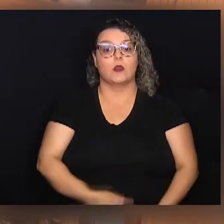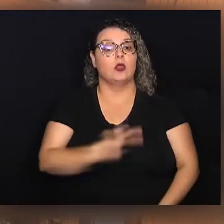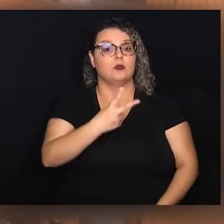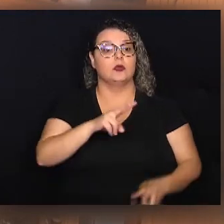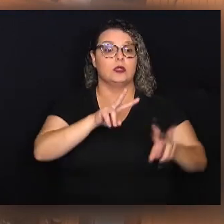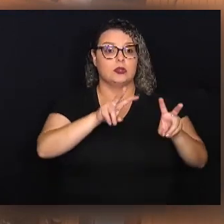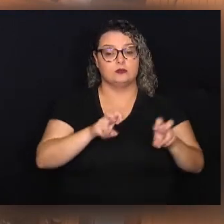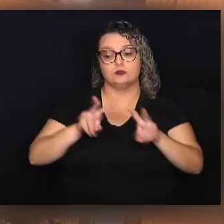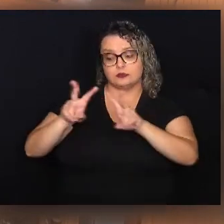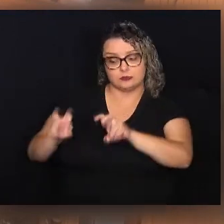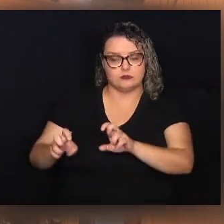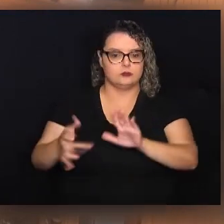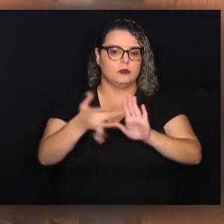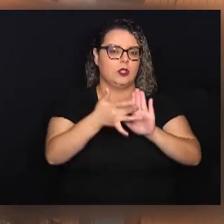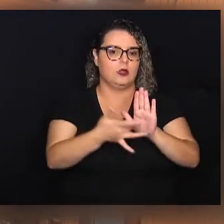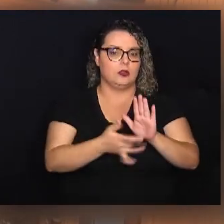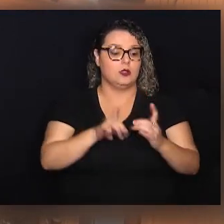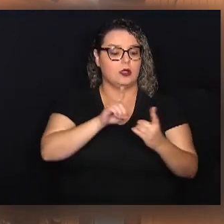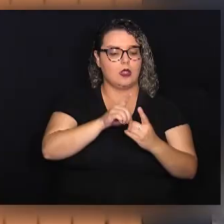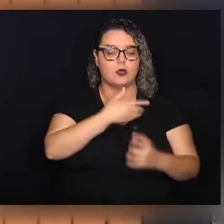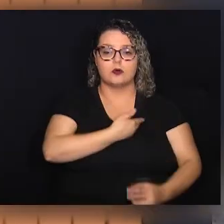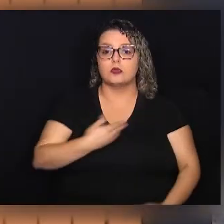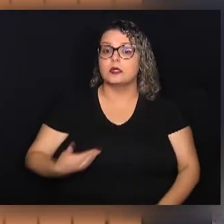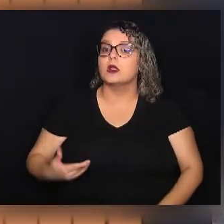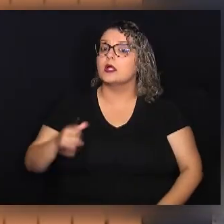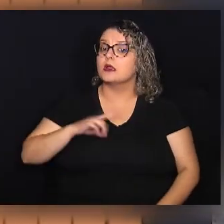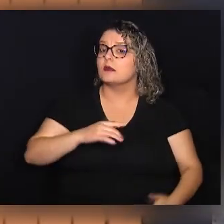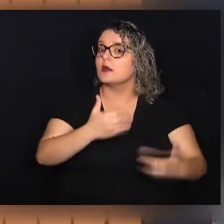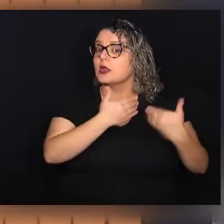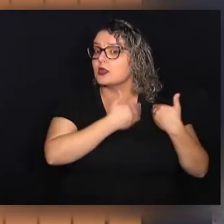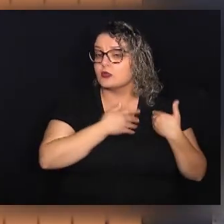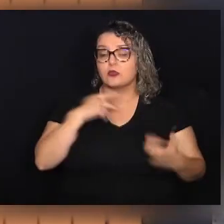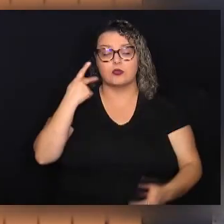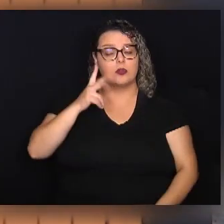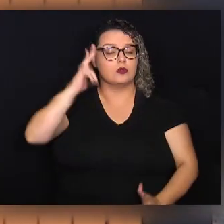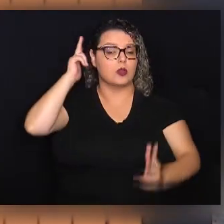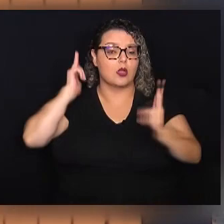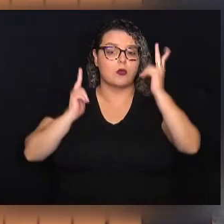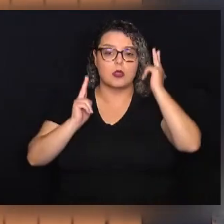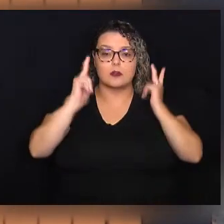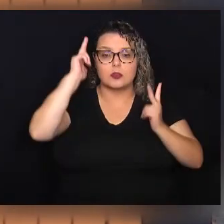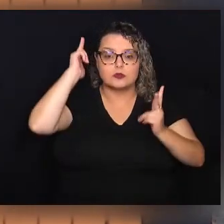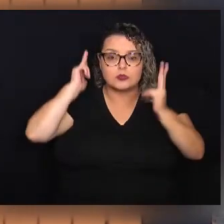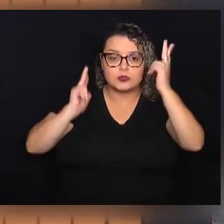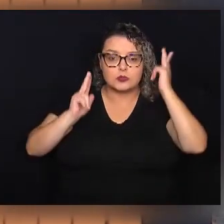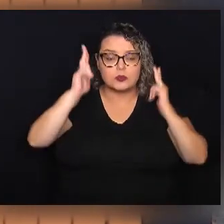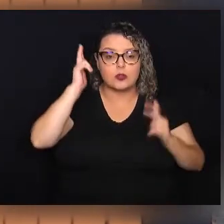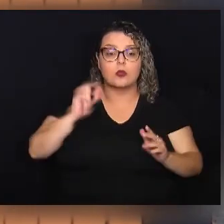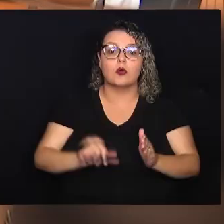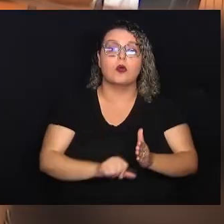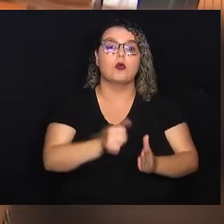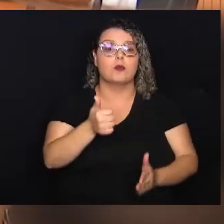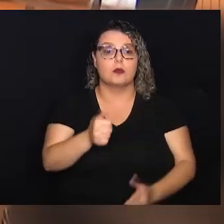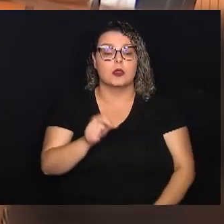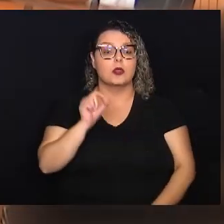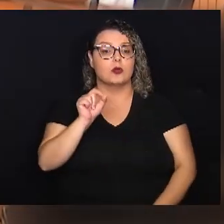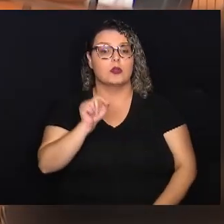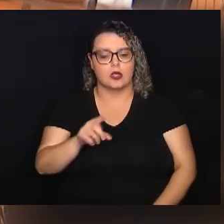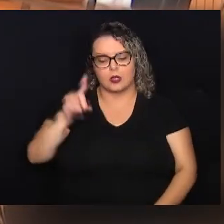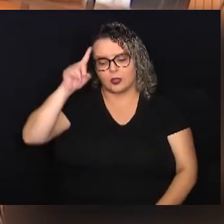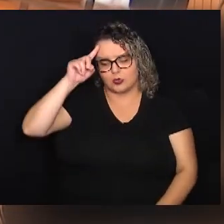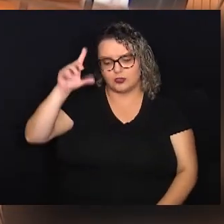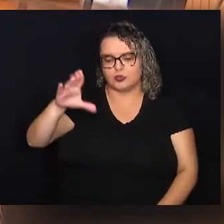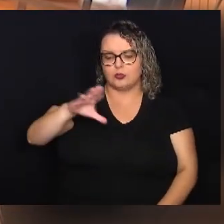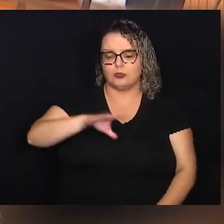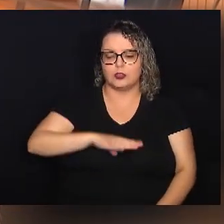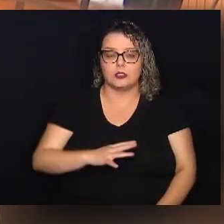Foram dois assuntos em pauta na consulta pública que teve como responsável o vereador Edivaldo Cabelo. O primeiro deles foi